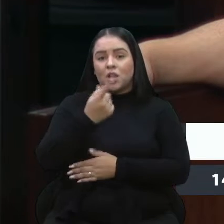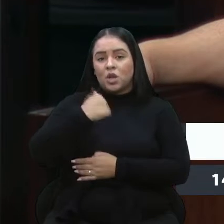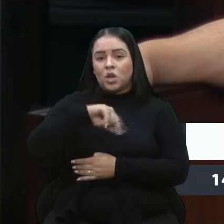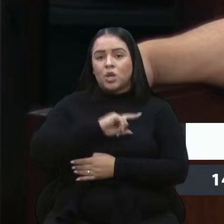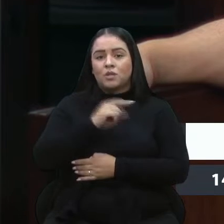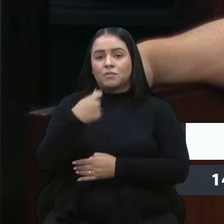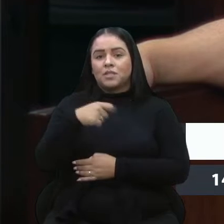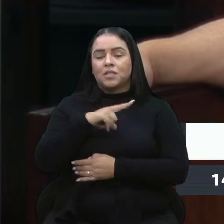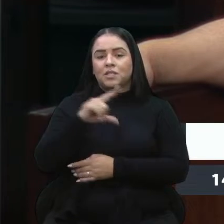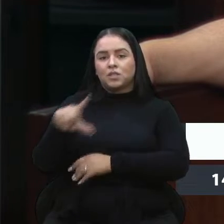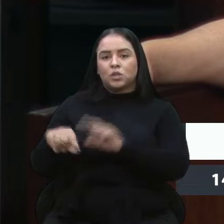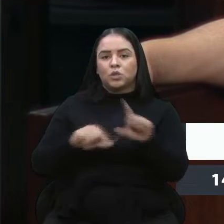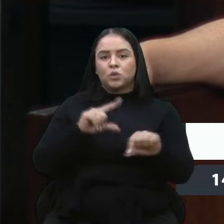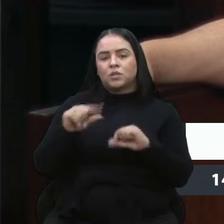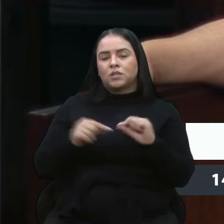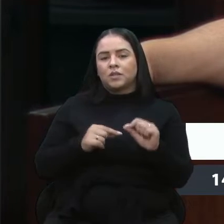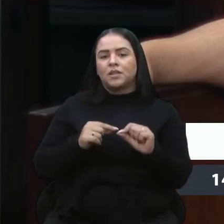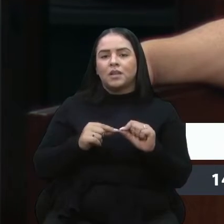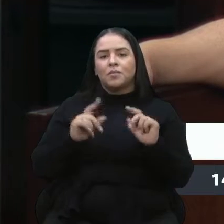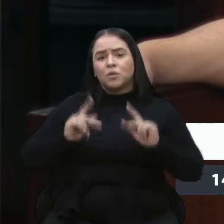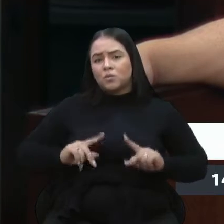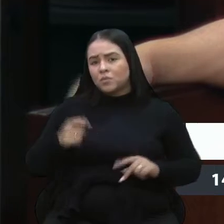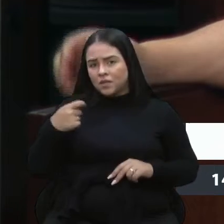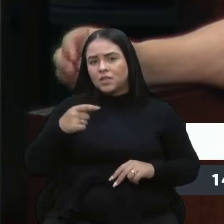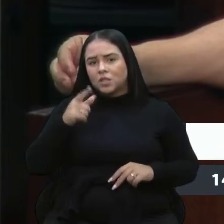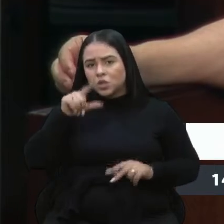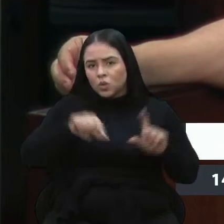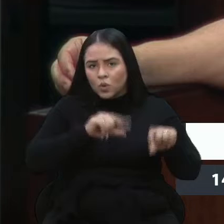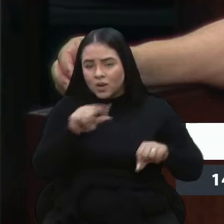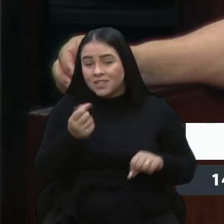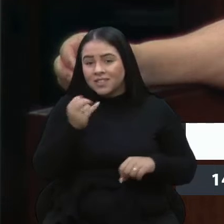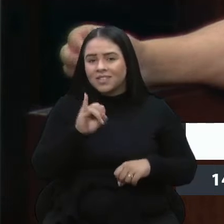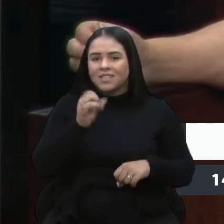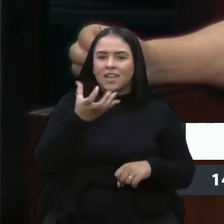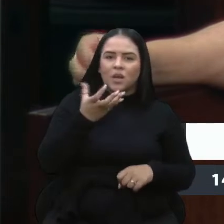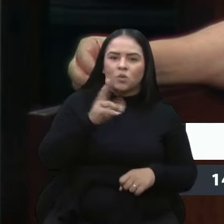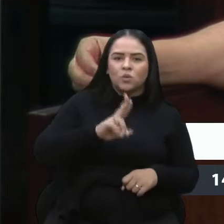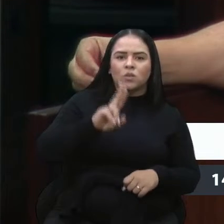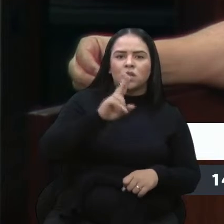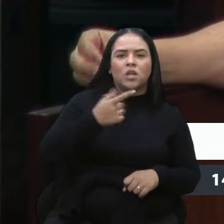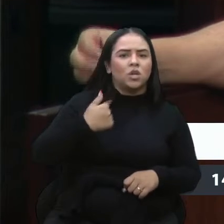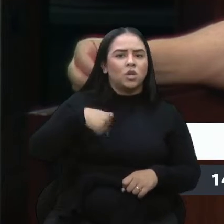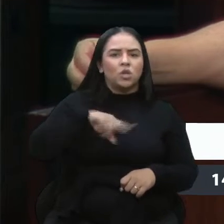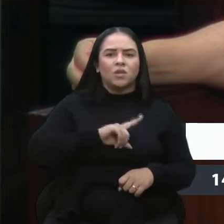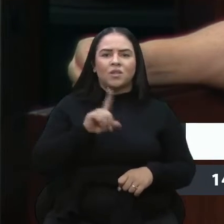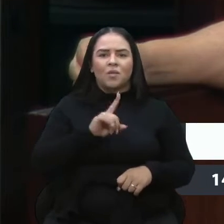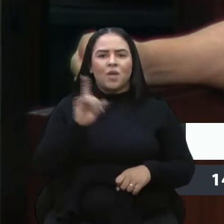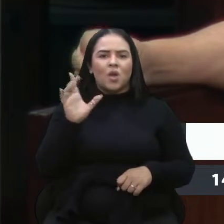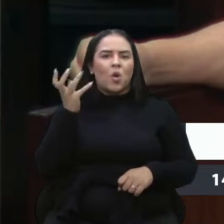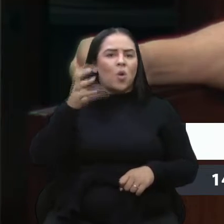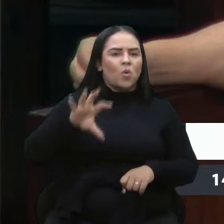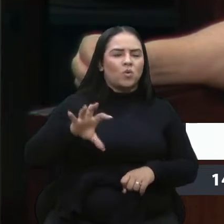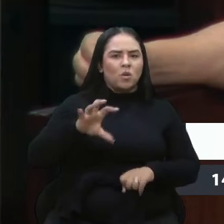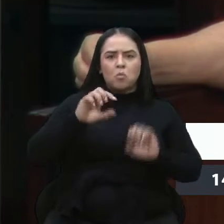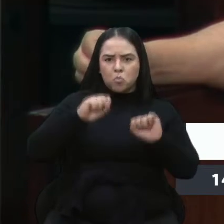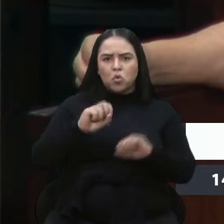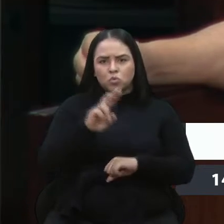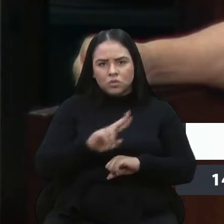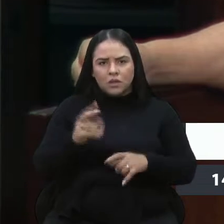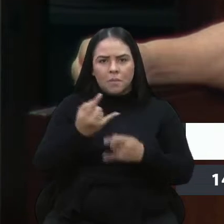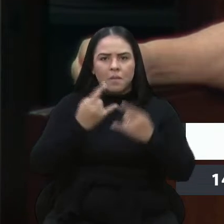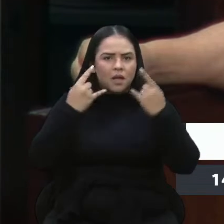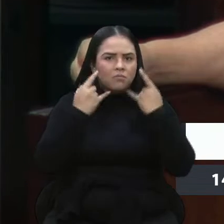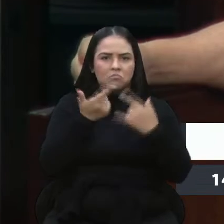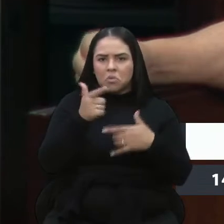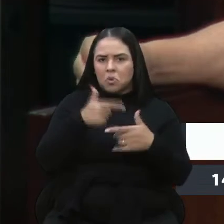escolhas e deixar as pessoas escolherem. Se querem usar, não somos contra. Pode usar máscara tranquilo, sem problema